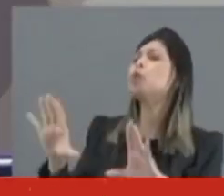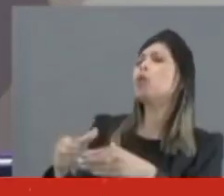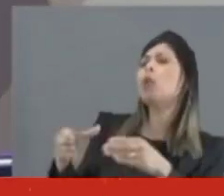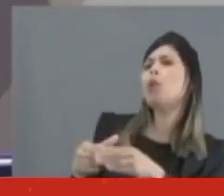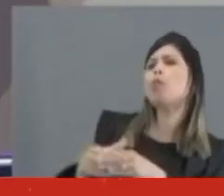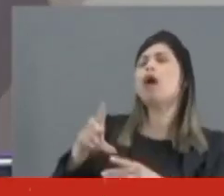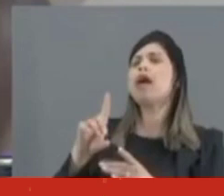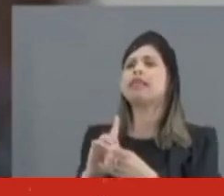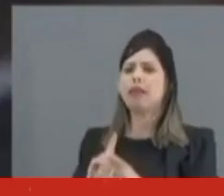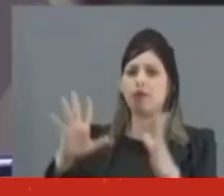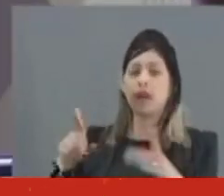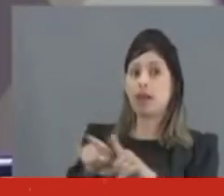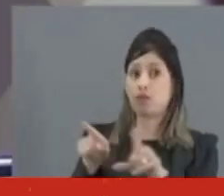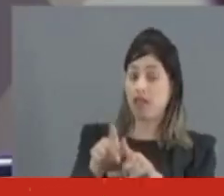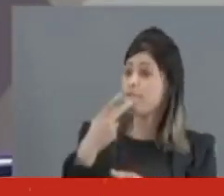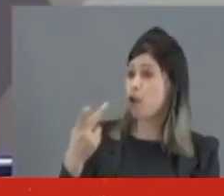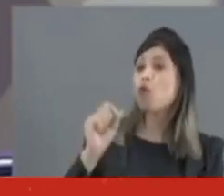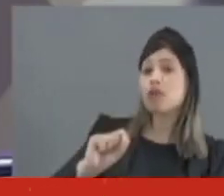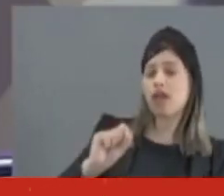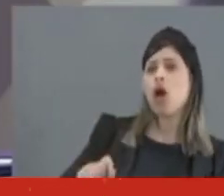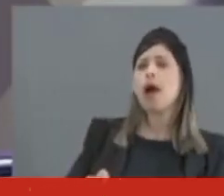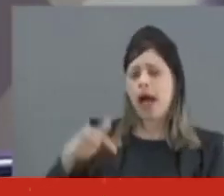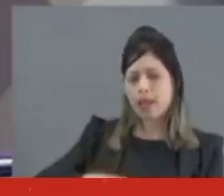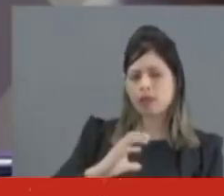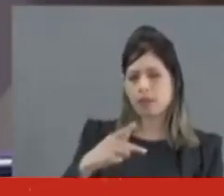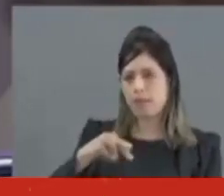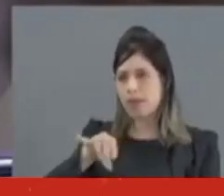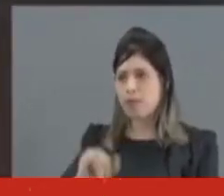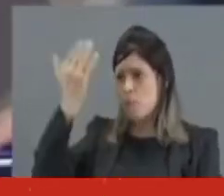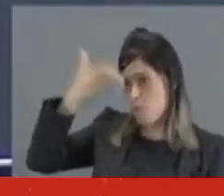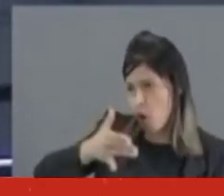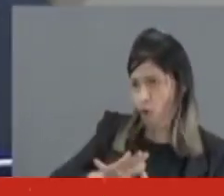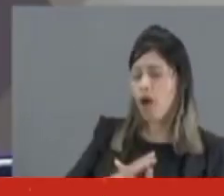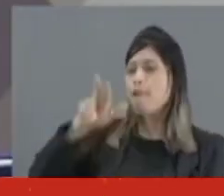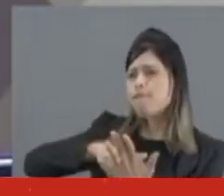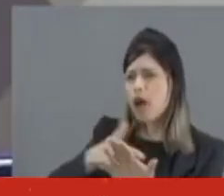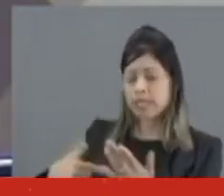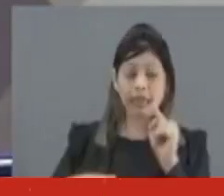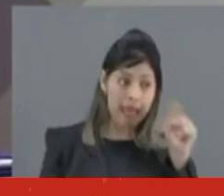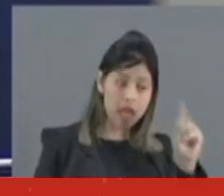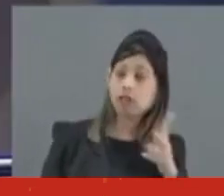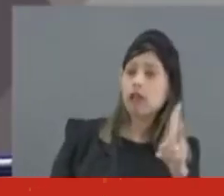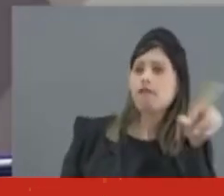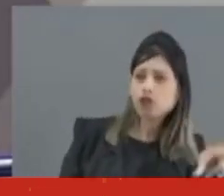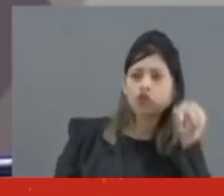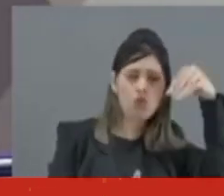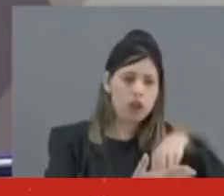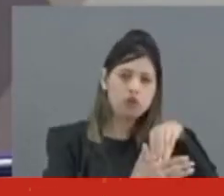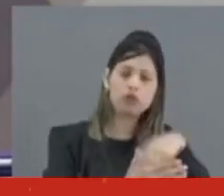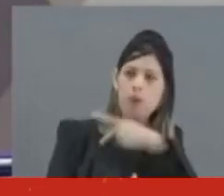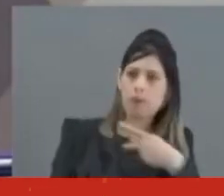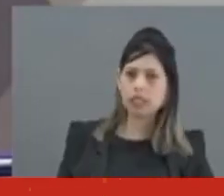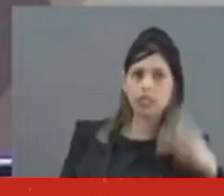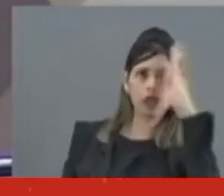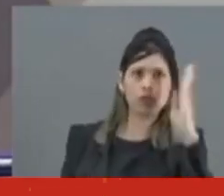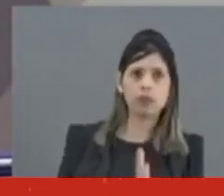Prova disso é a extensa documentação trazida ao conhecimento desta CPMI e que comprova trais fatos. Jair Bolsonaro foi eleito presidente da República e, desde